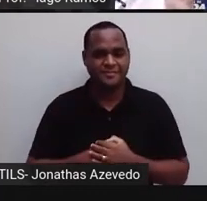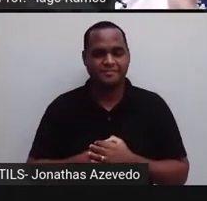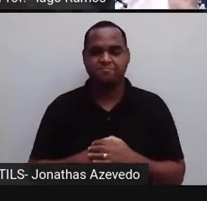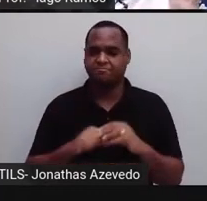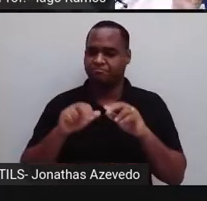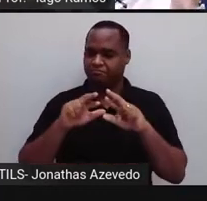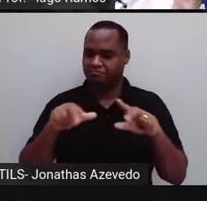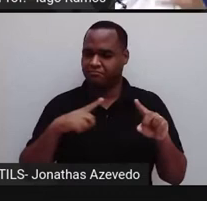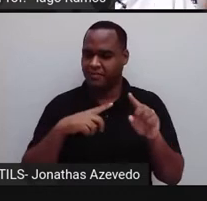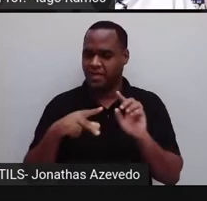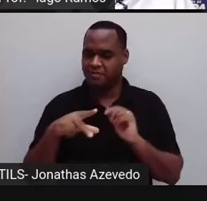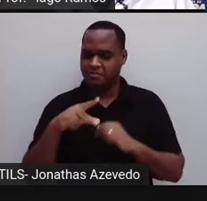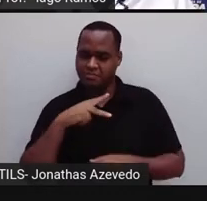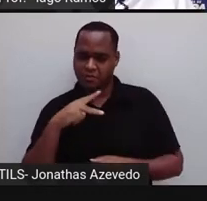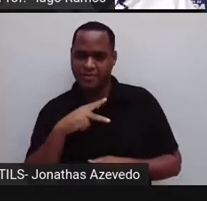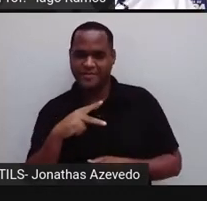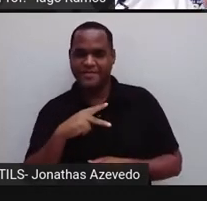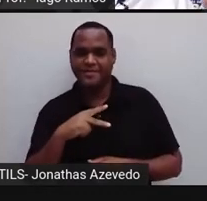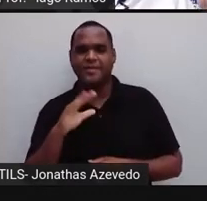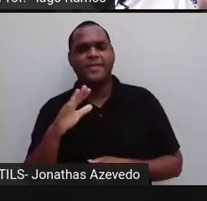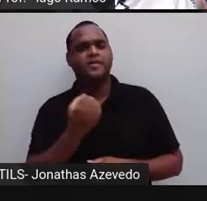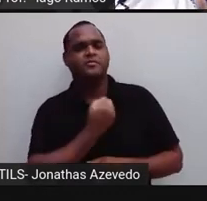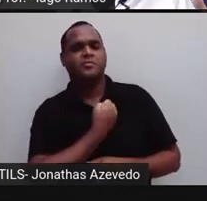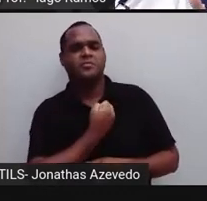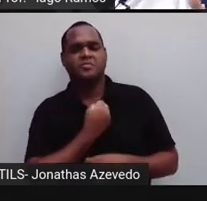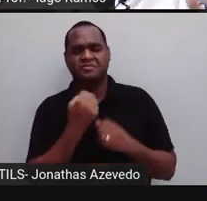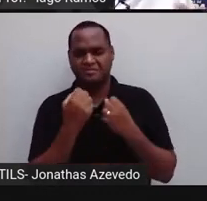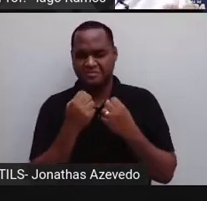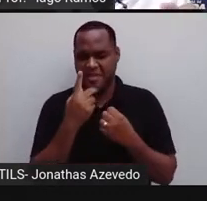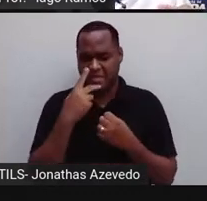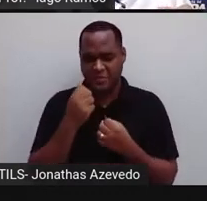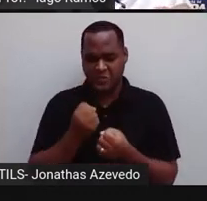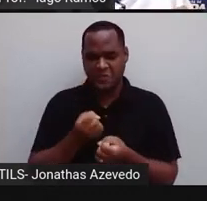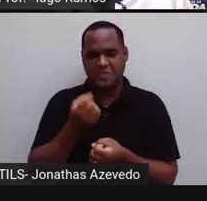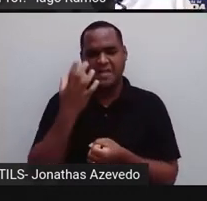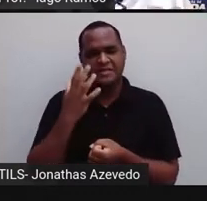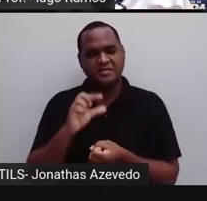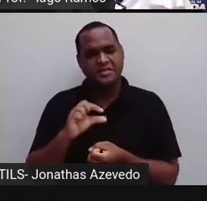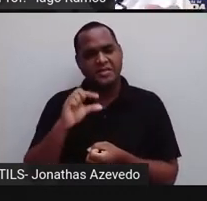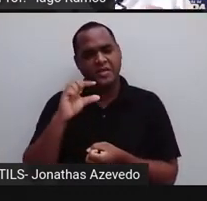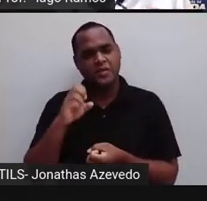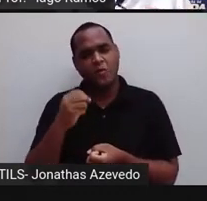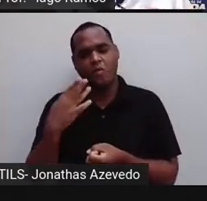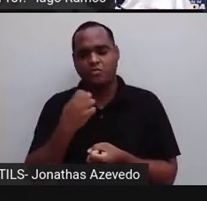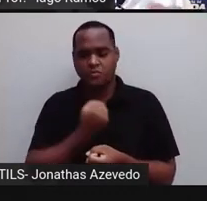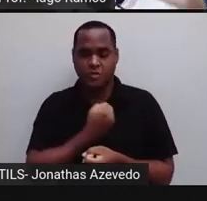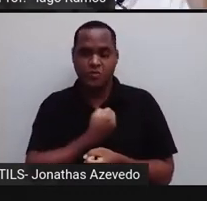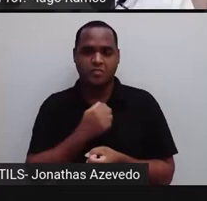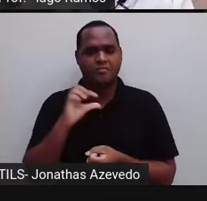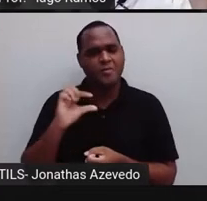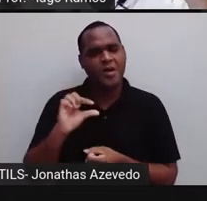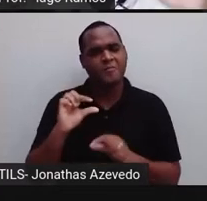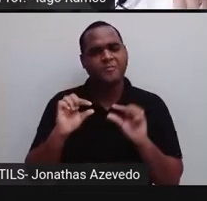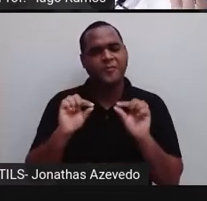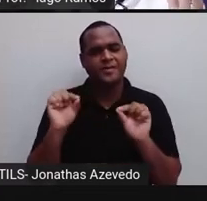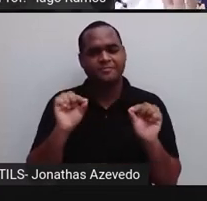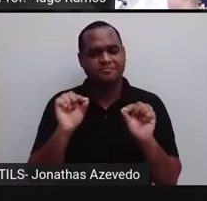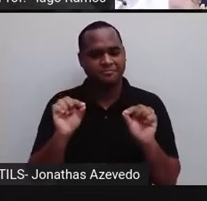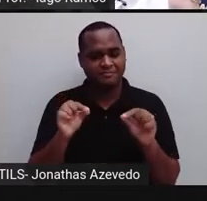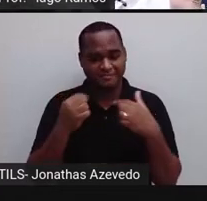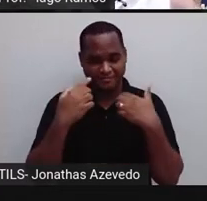aí bem particulares. Mas o que são esses números grandes ou o que são esses números pequenos? Vamos